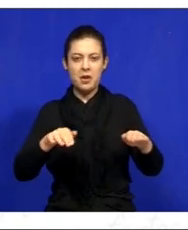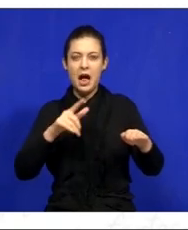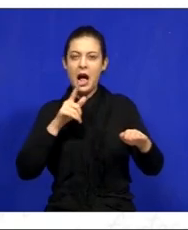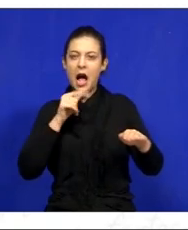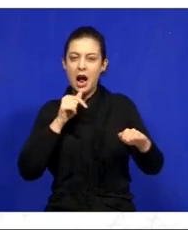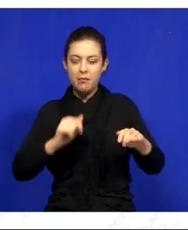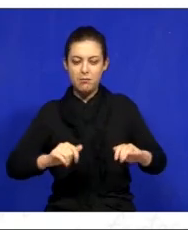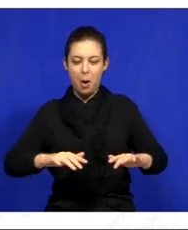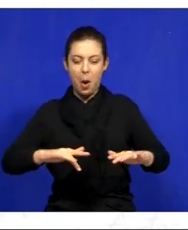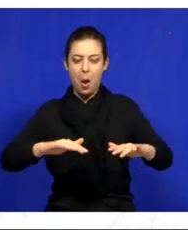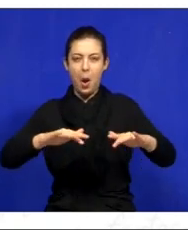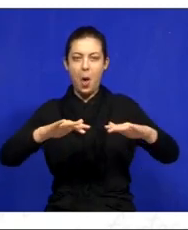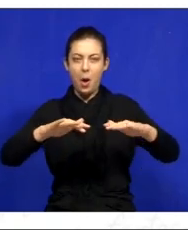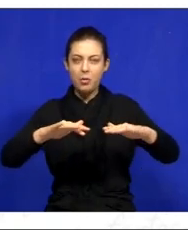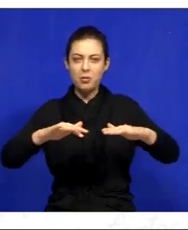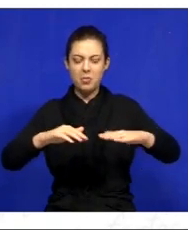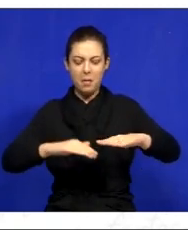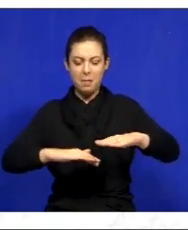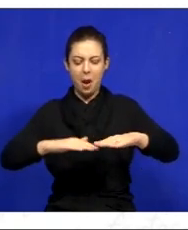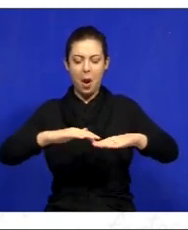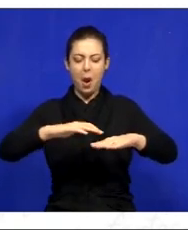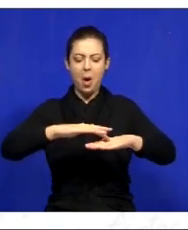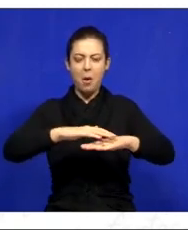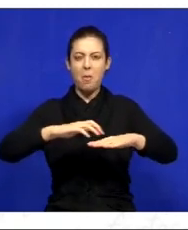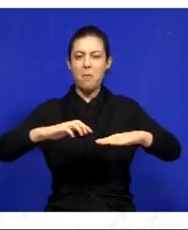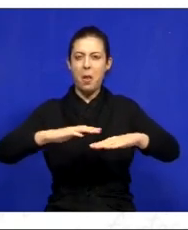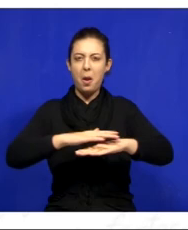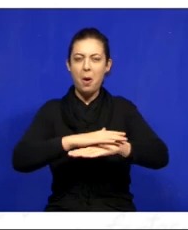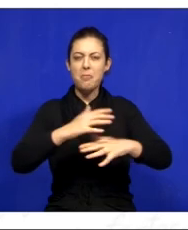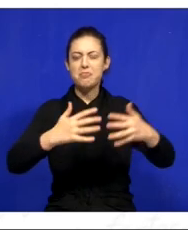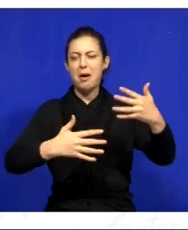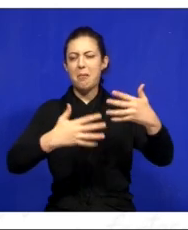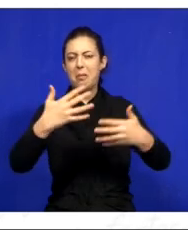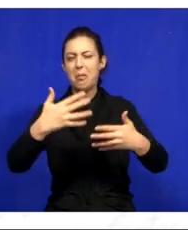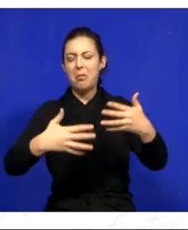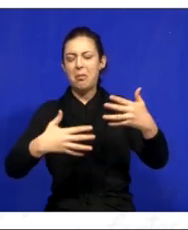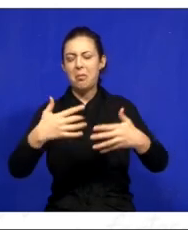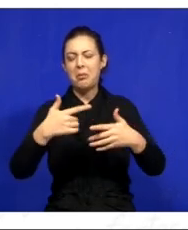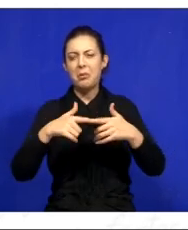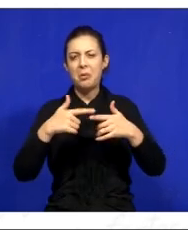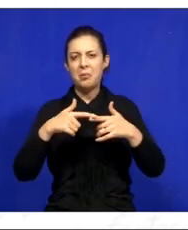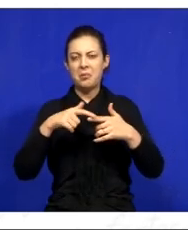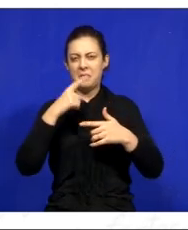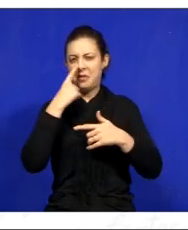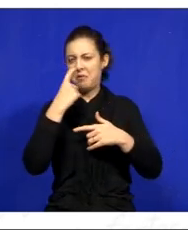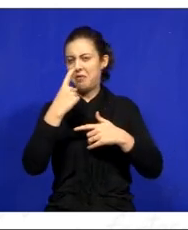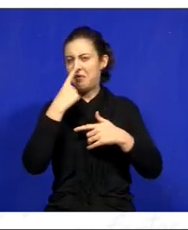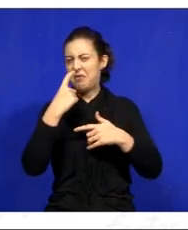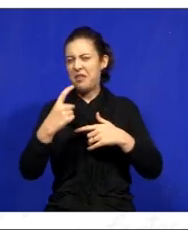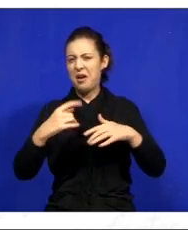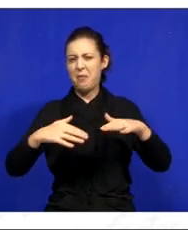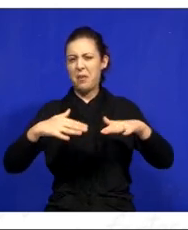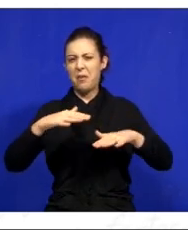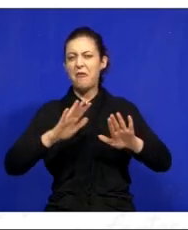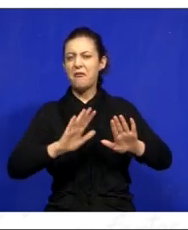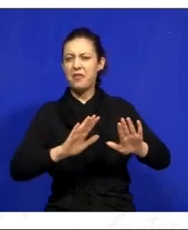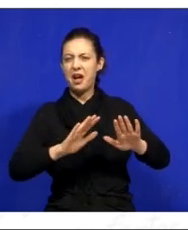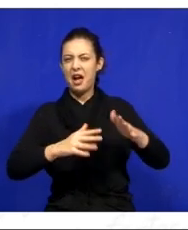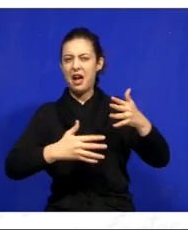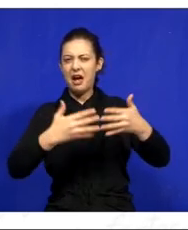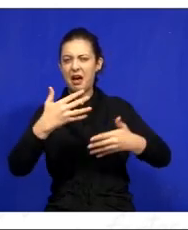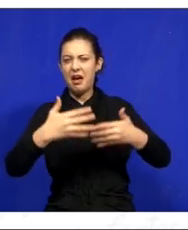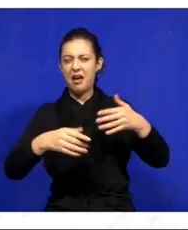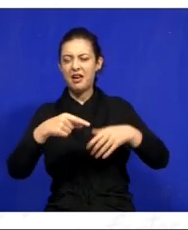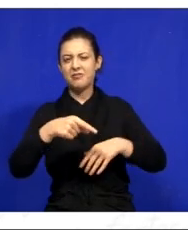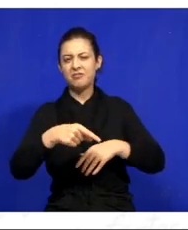nesta esquina e gerava ali um transtorno muito grande, um odor que atrapalhava